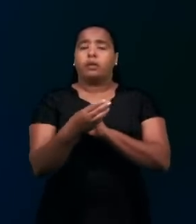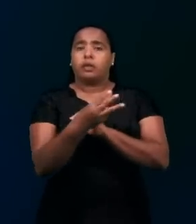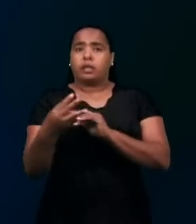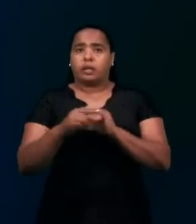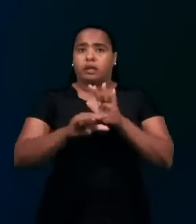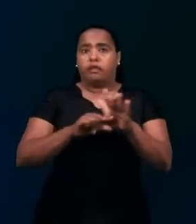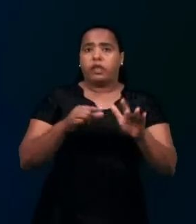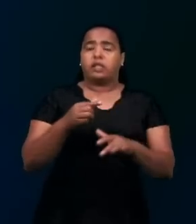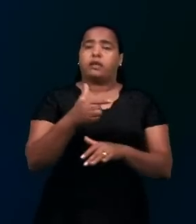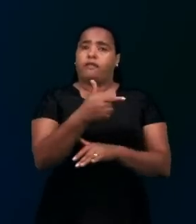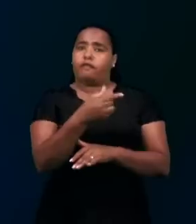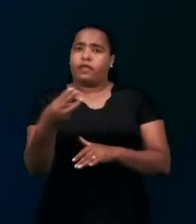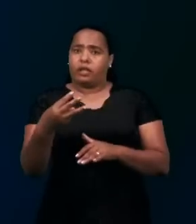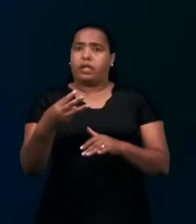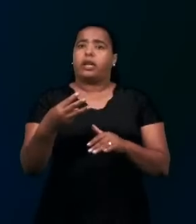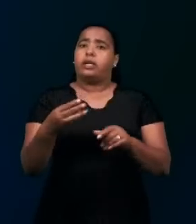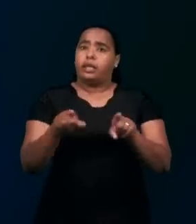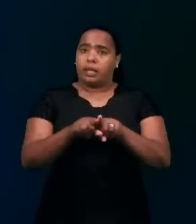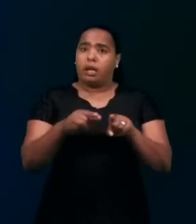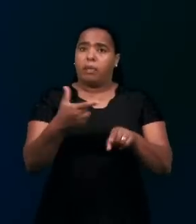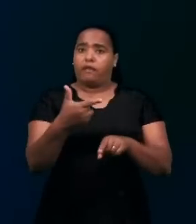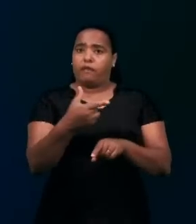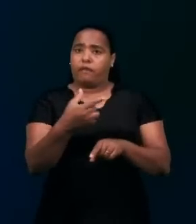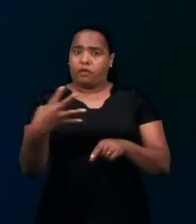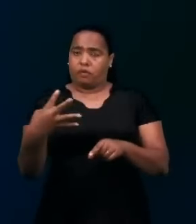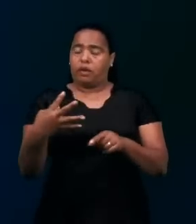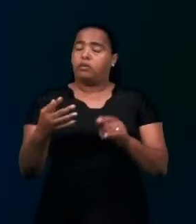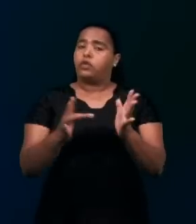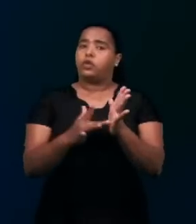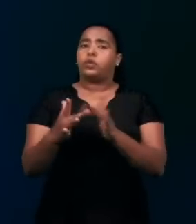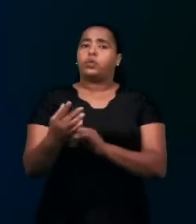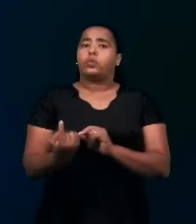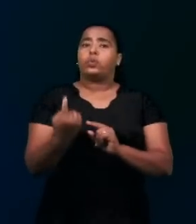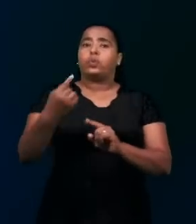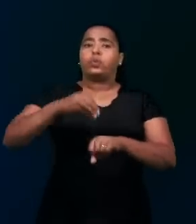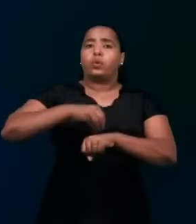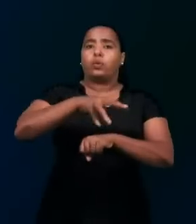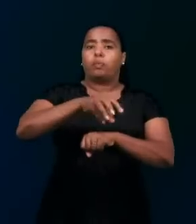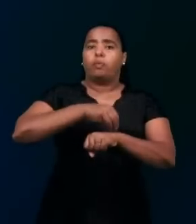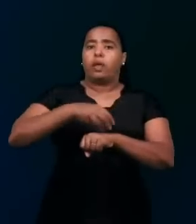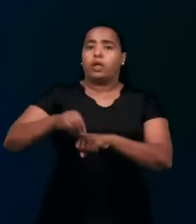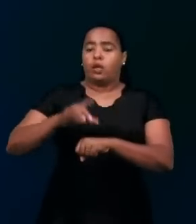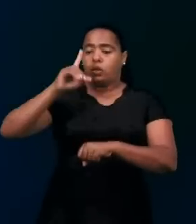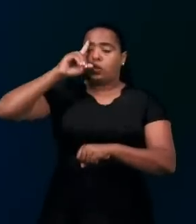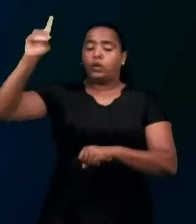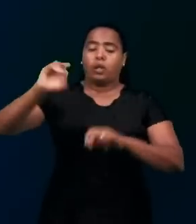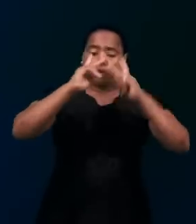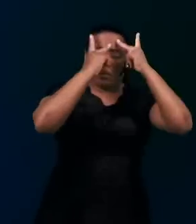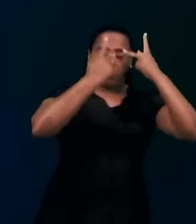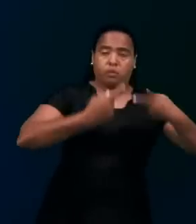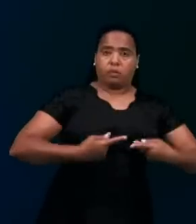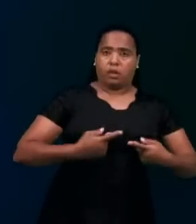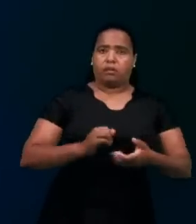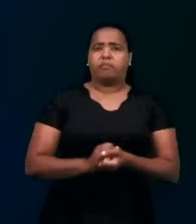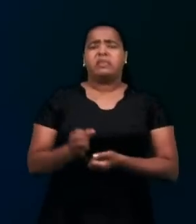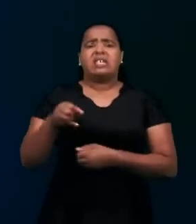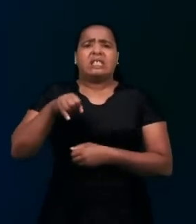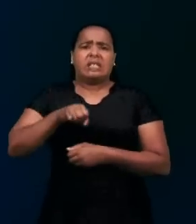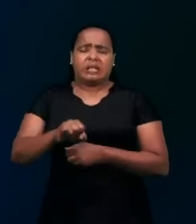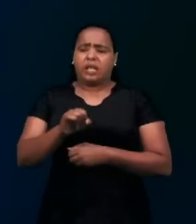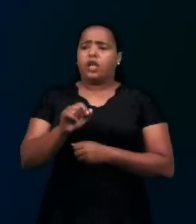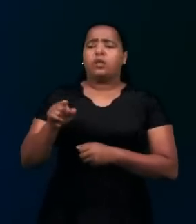23 e 24, Jesus como o único mediador entre Deus e os homens. Se com ele, pois, houver um